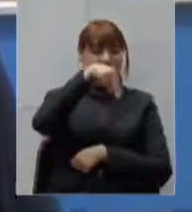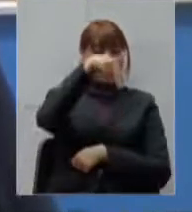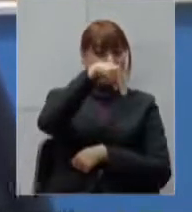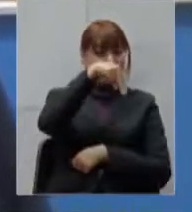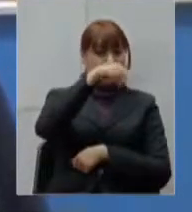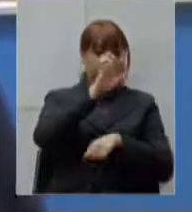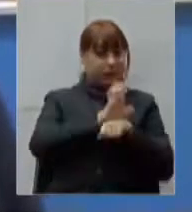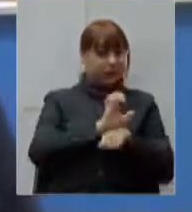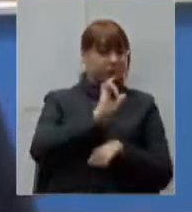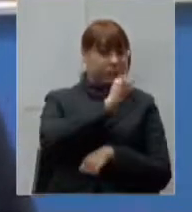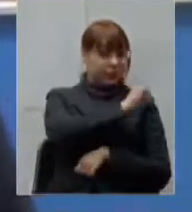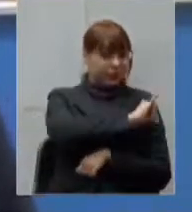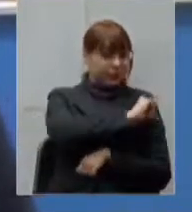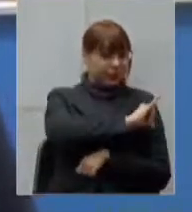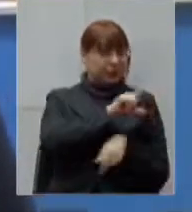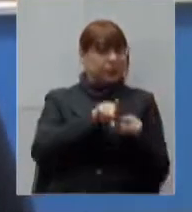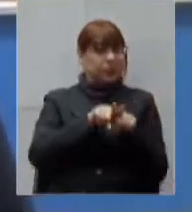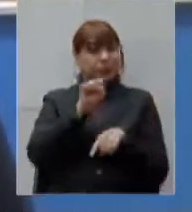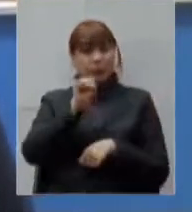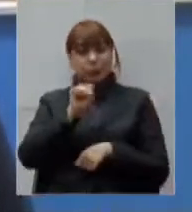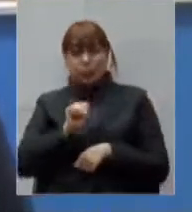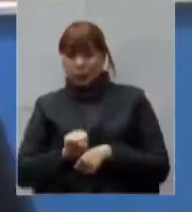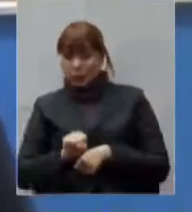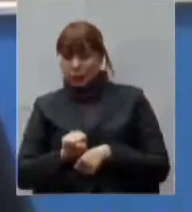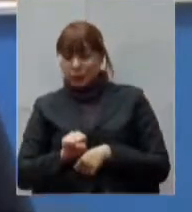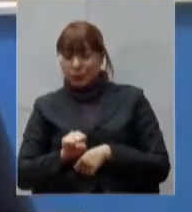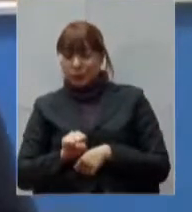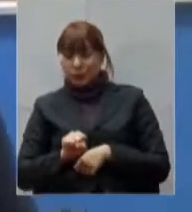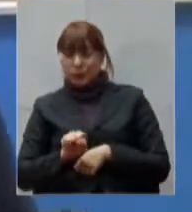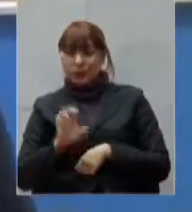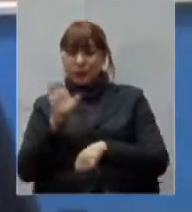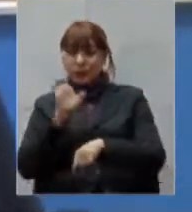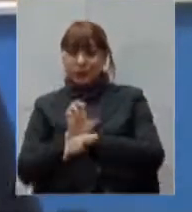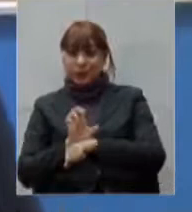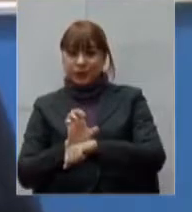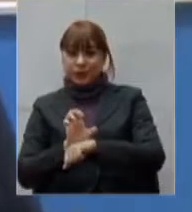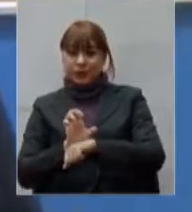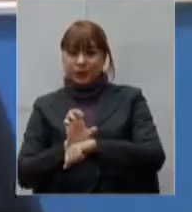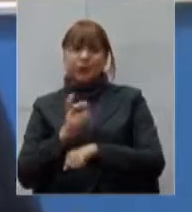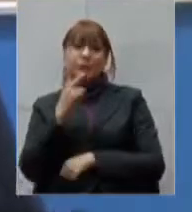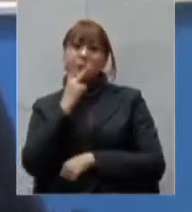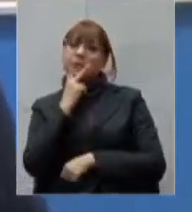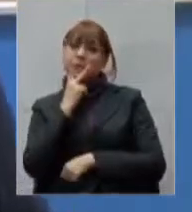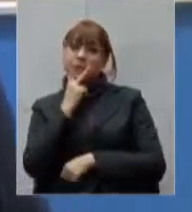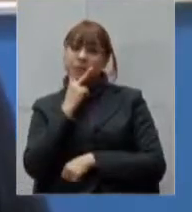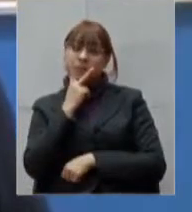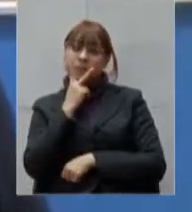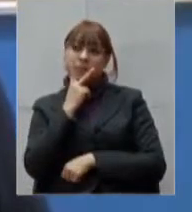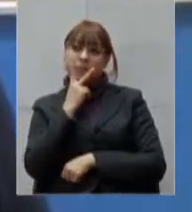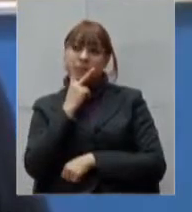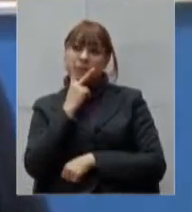Janeiro com o sul do estado Capixaba somos cortados